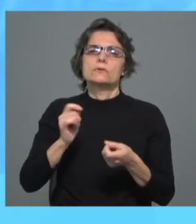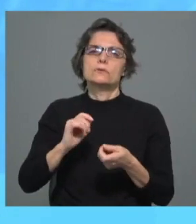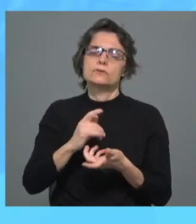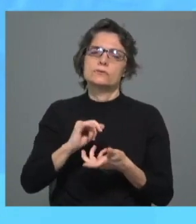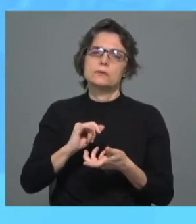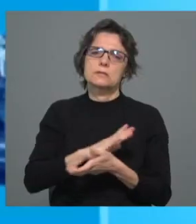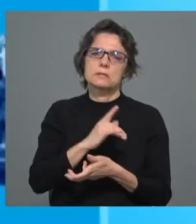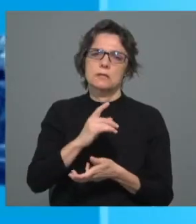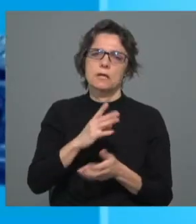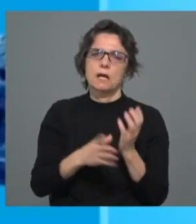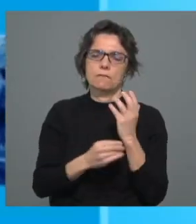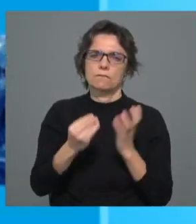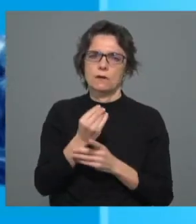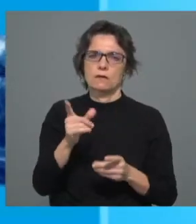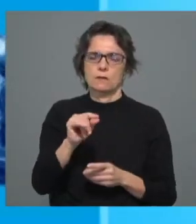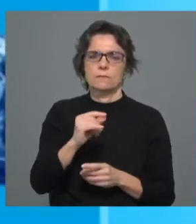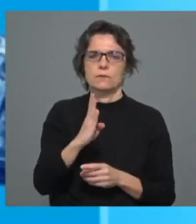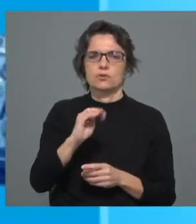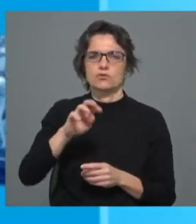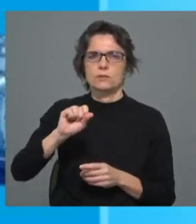nós, uma vez mais, no Programa Eclésia.